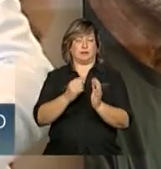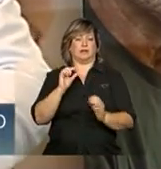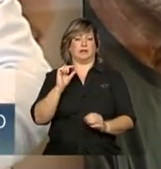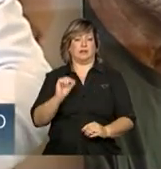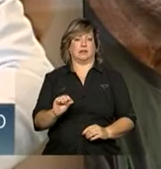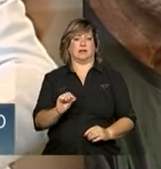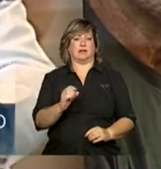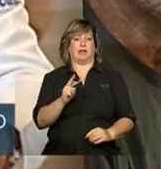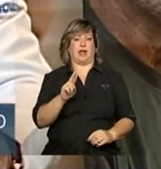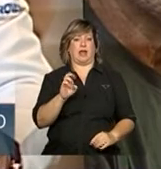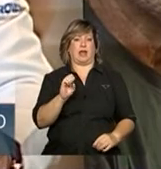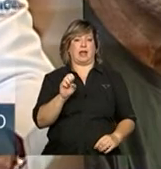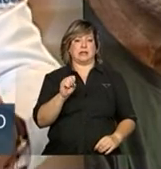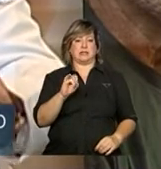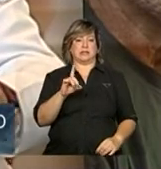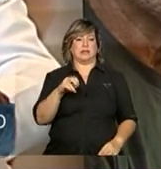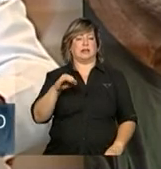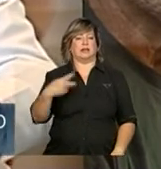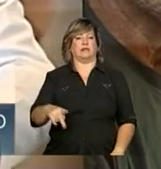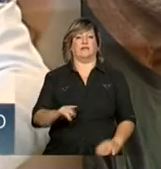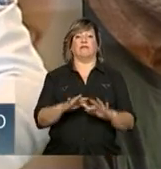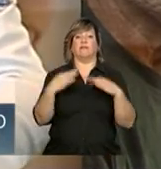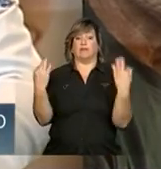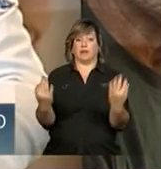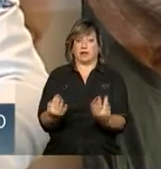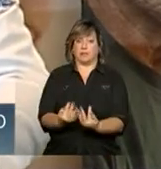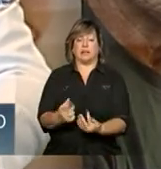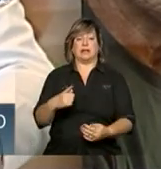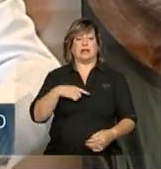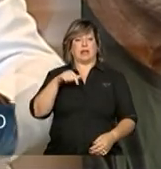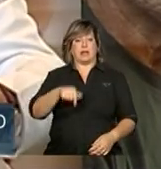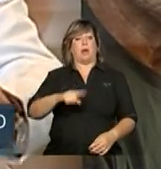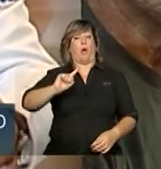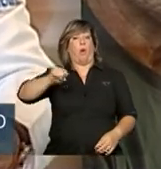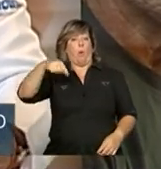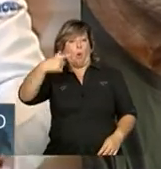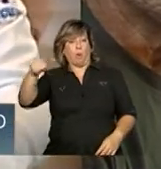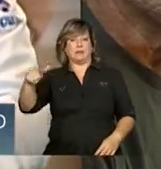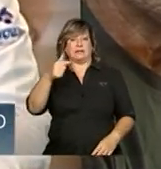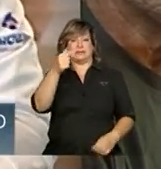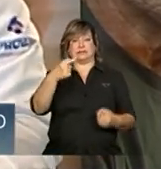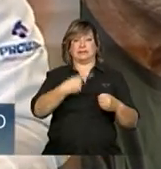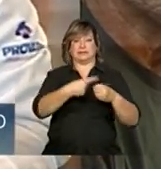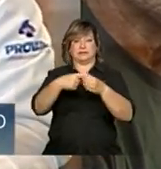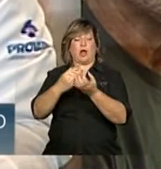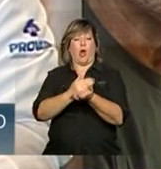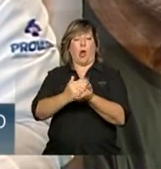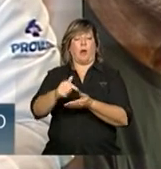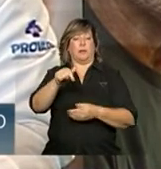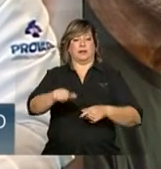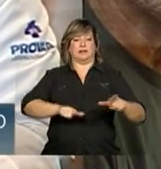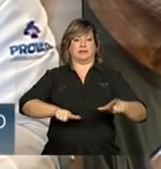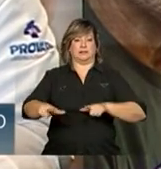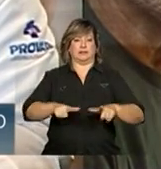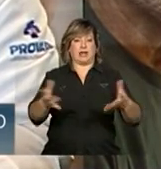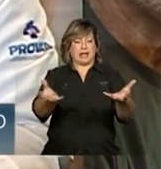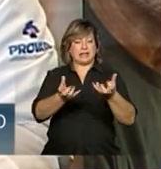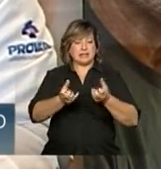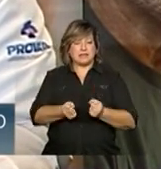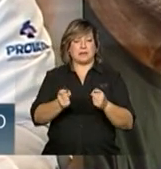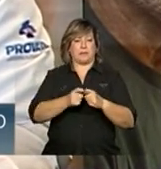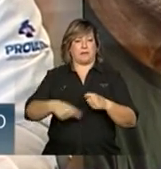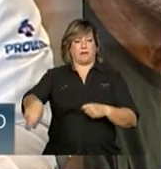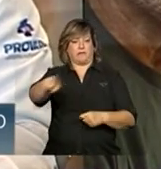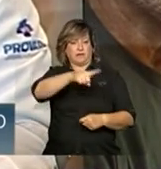que hoje estão, assim como aqui, em mais sete cidades, iniciando essa tarefa de acolhimento e de